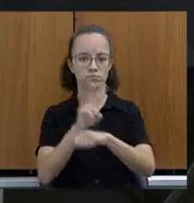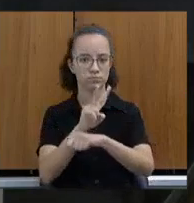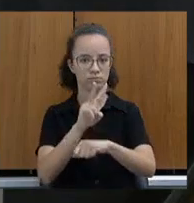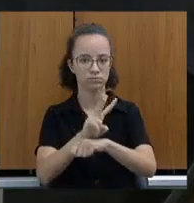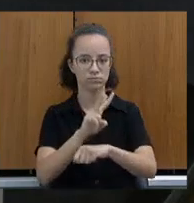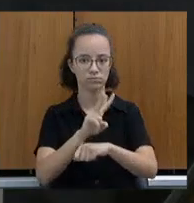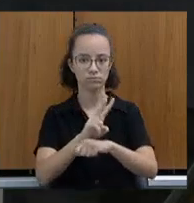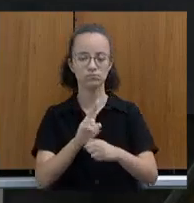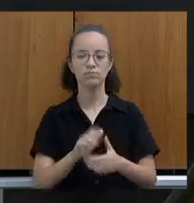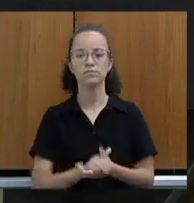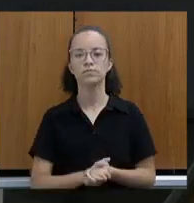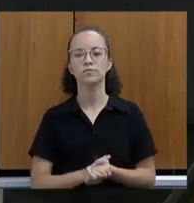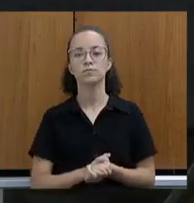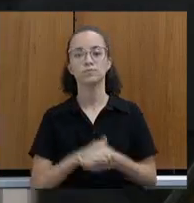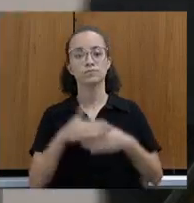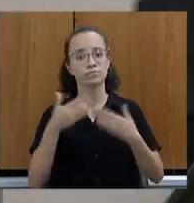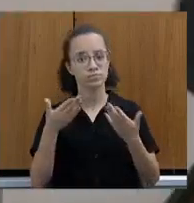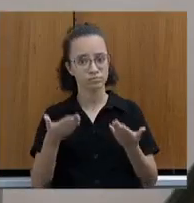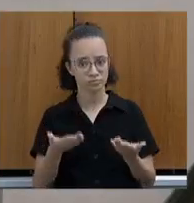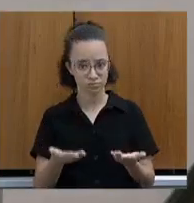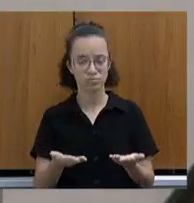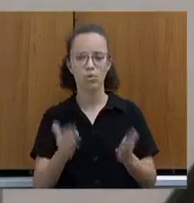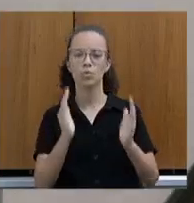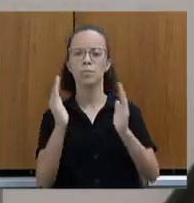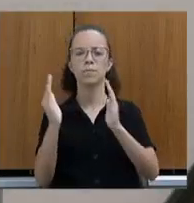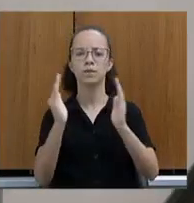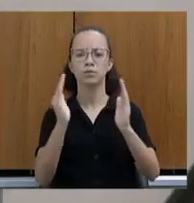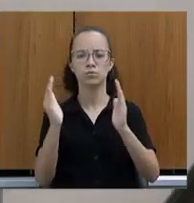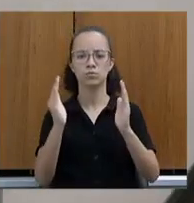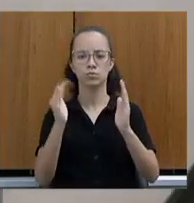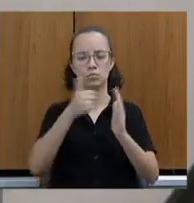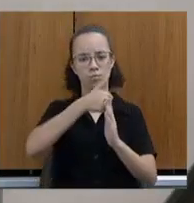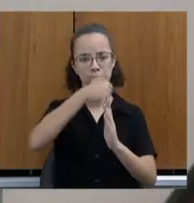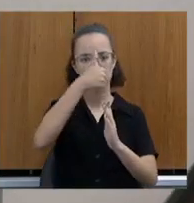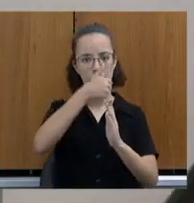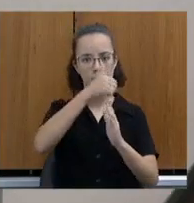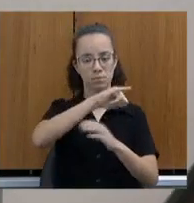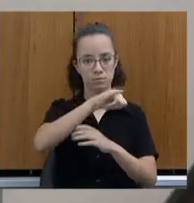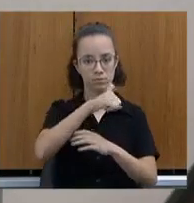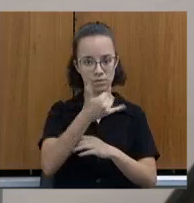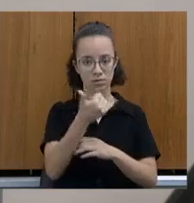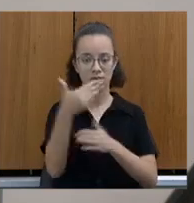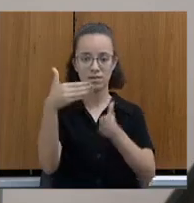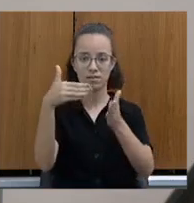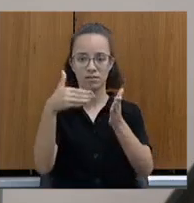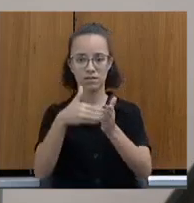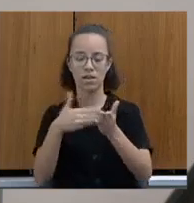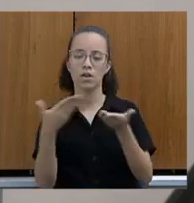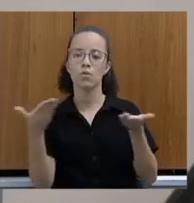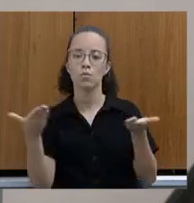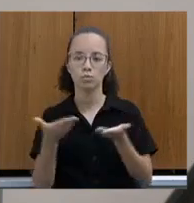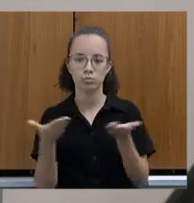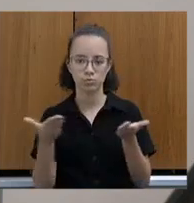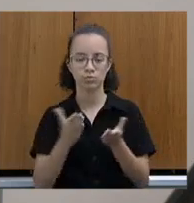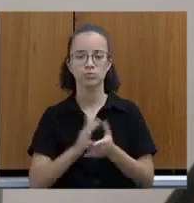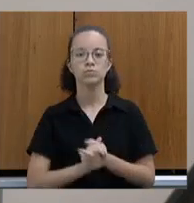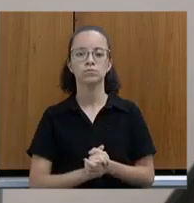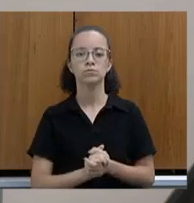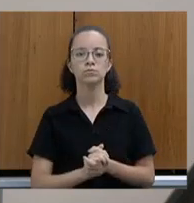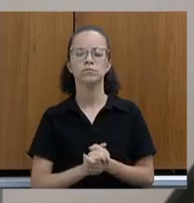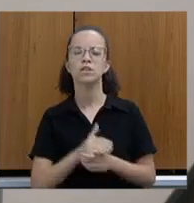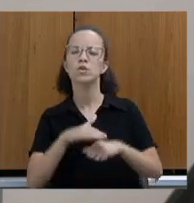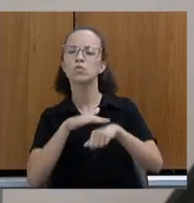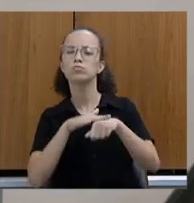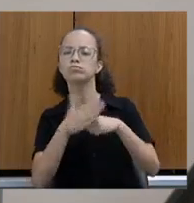Fiscaliza, considerando o período de 1º de janeiro até o presente momento, e é